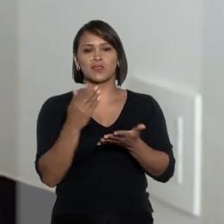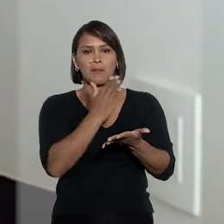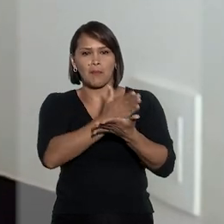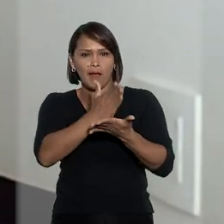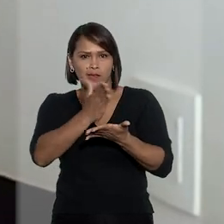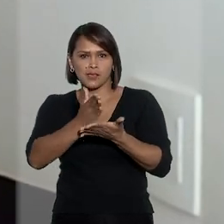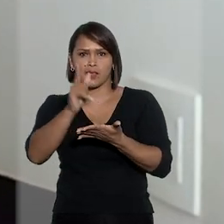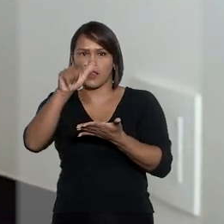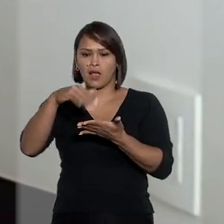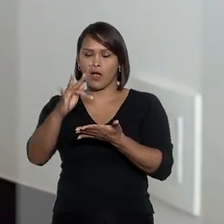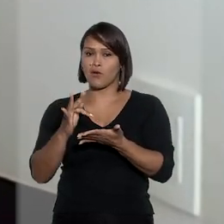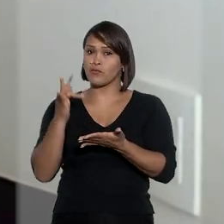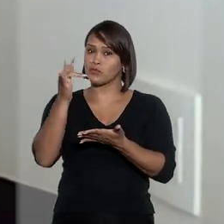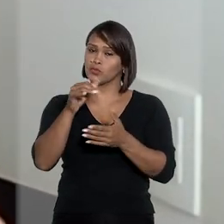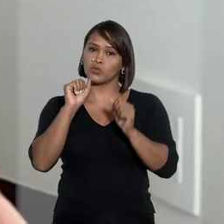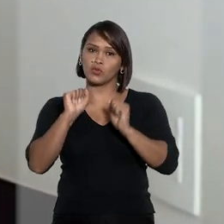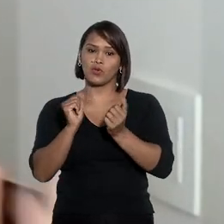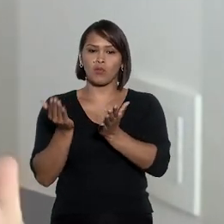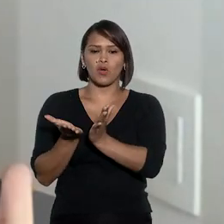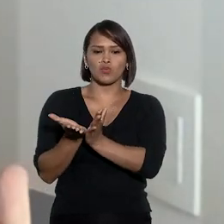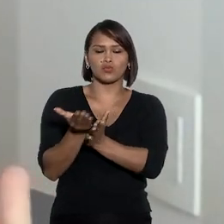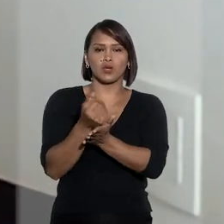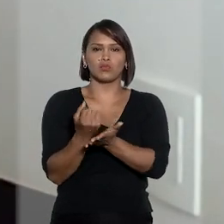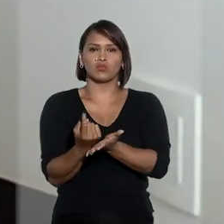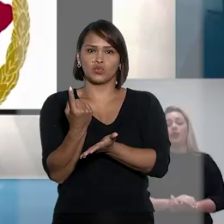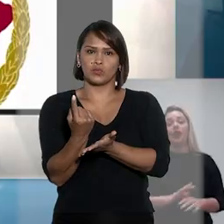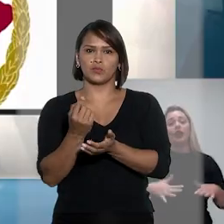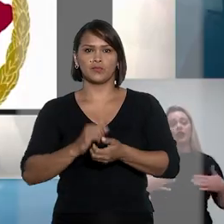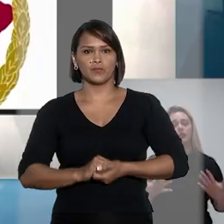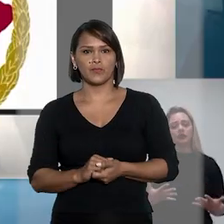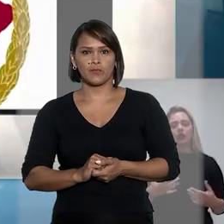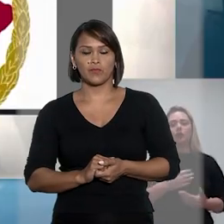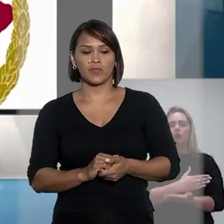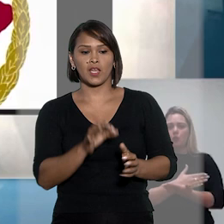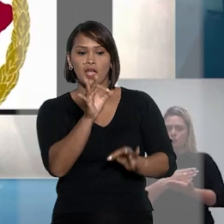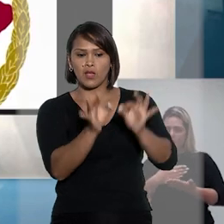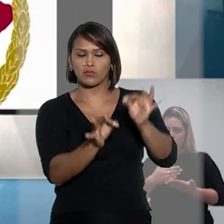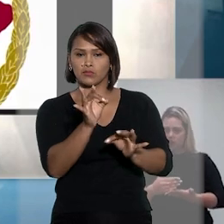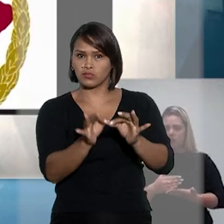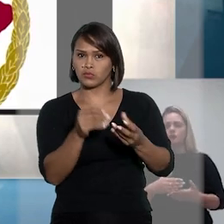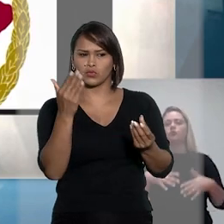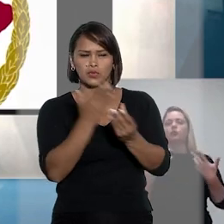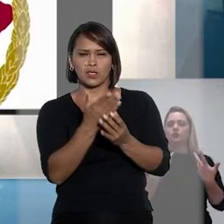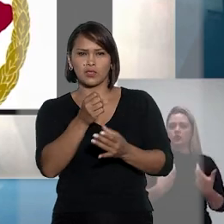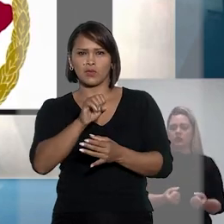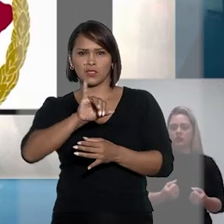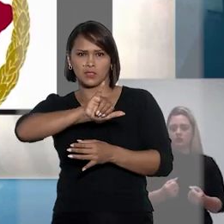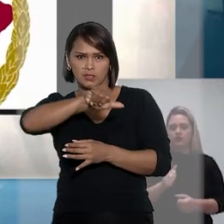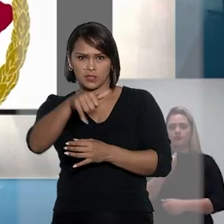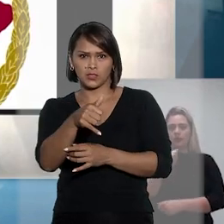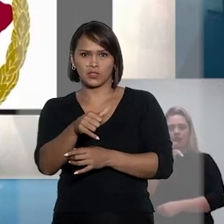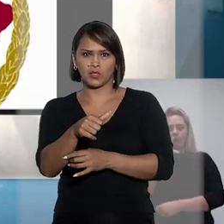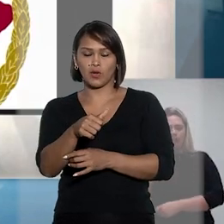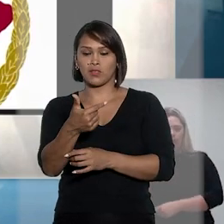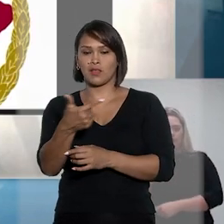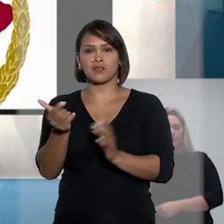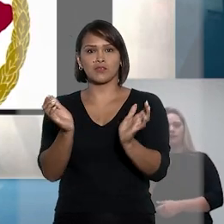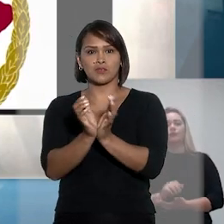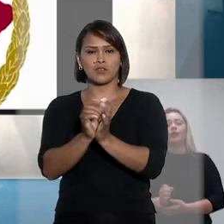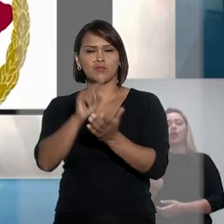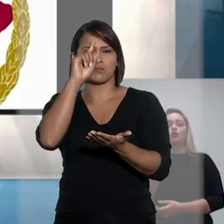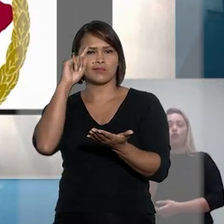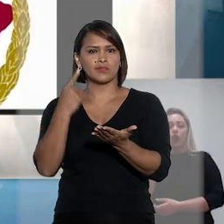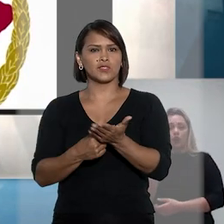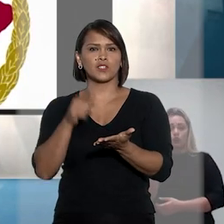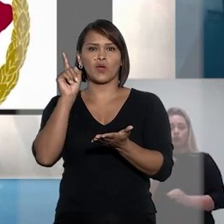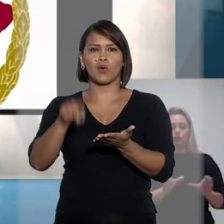forma parcelada lá no futuro ou pode acontecer de uma única vez. Em um caso julgado pelo Superior Tribunal de Justiça, a segunda